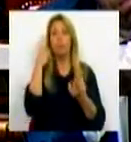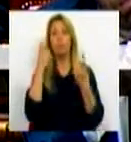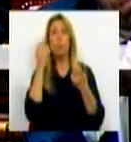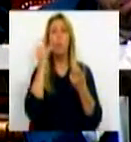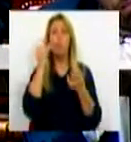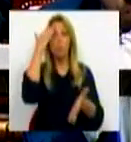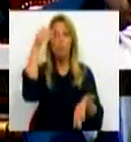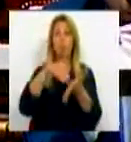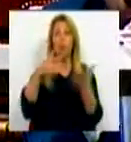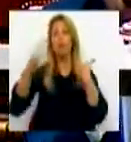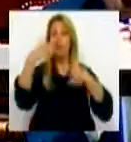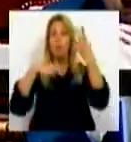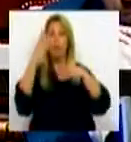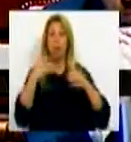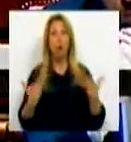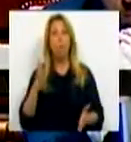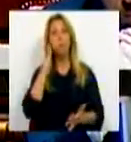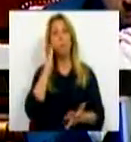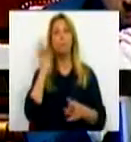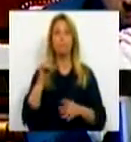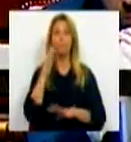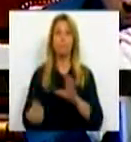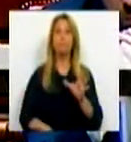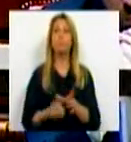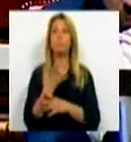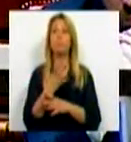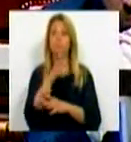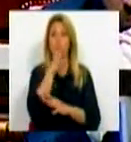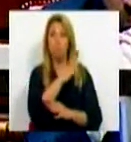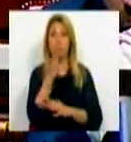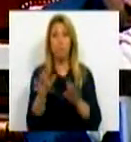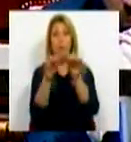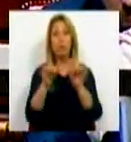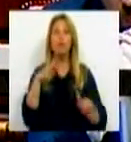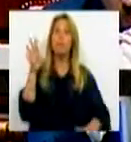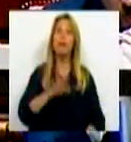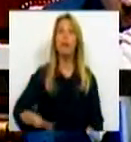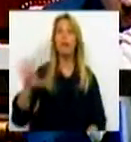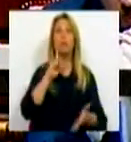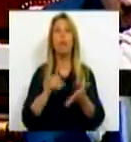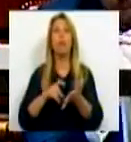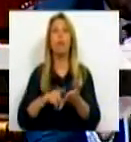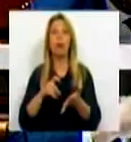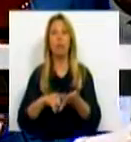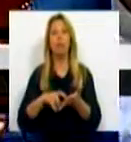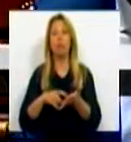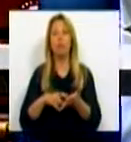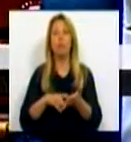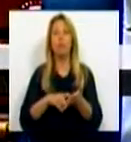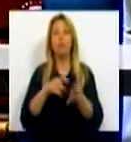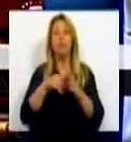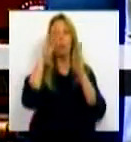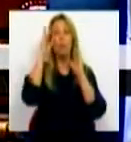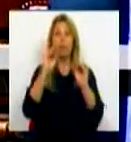de aprendizagem. Estamos, neste momento, também a criar e a implementar um sistema nacional de créditos do ensino e formação profissionais,